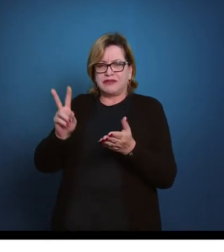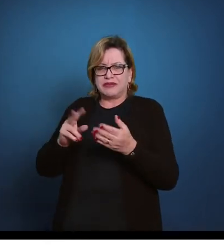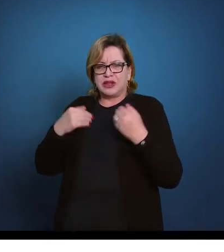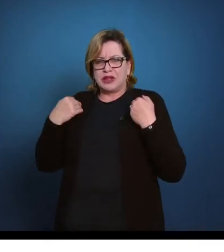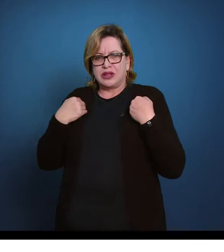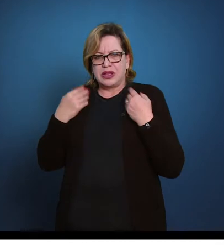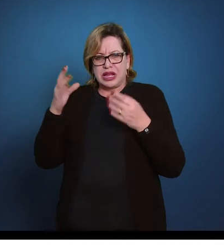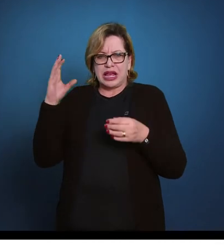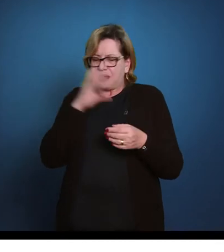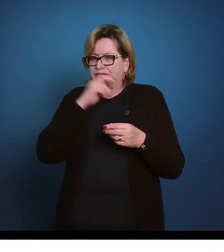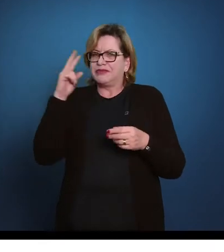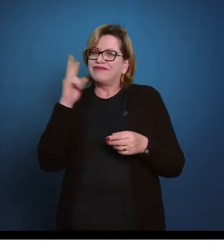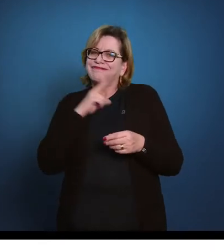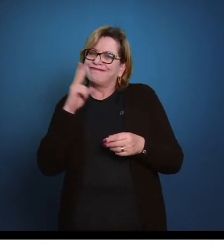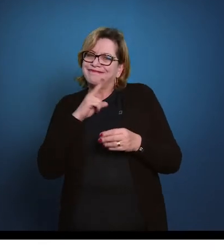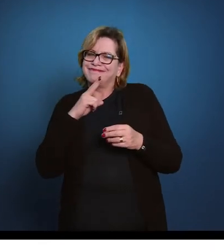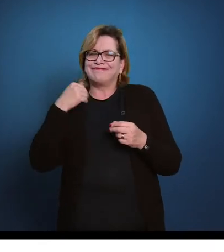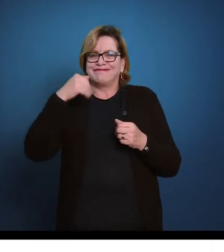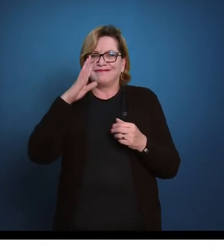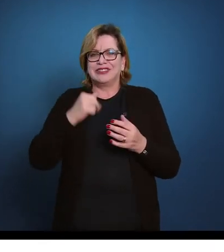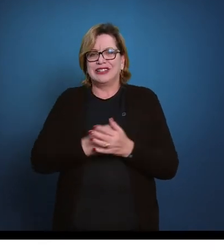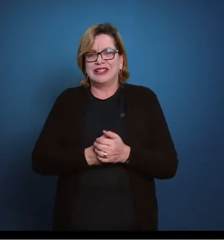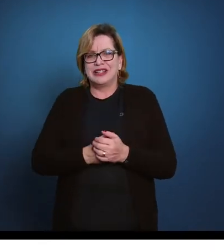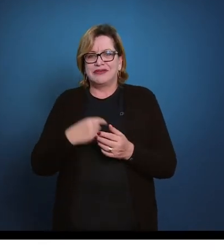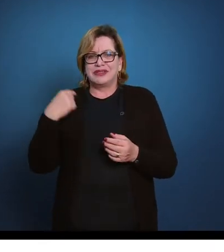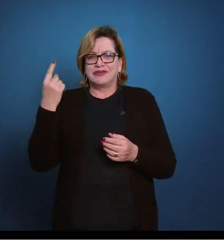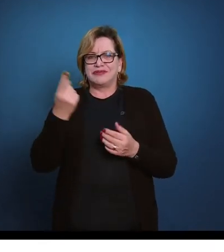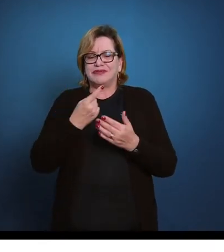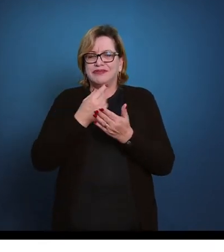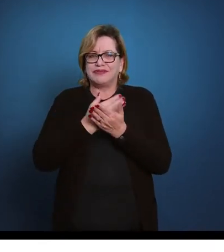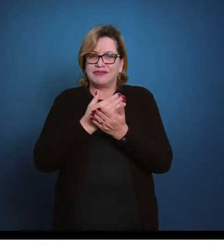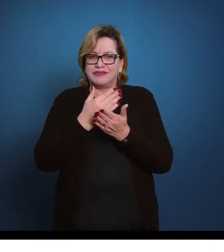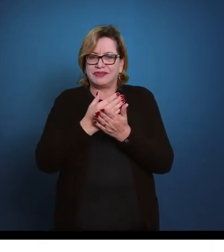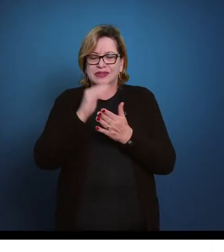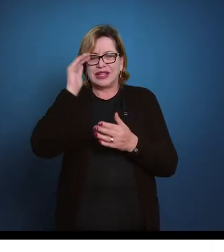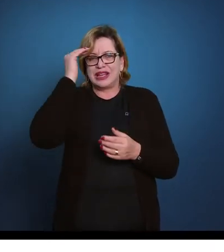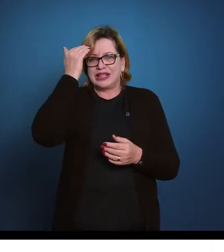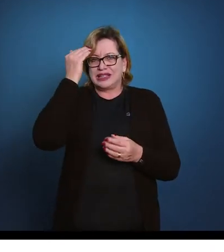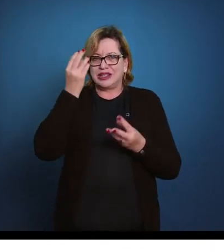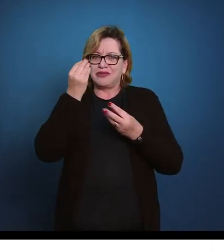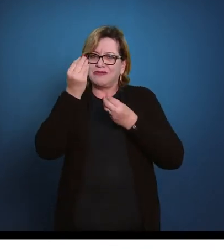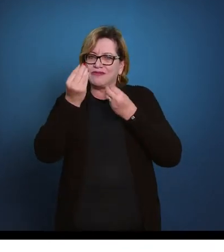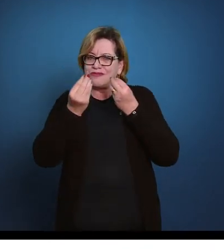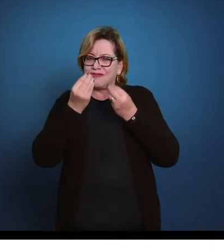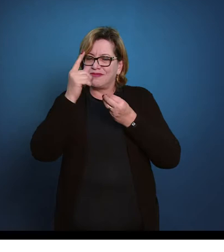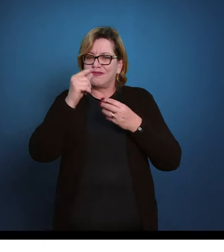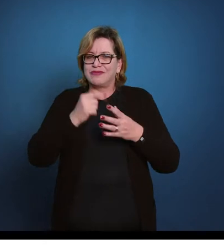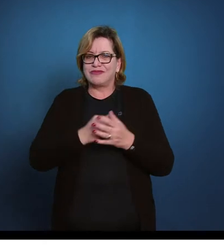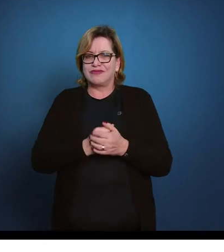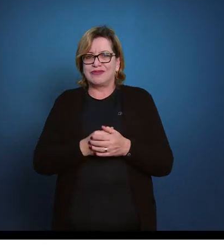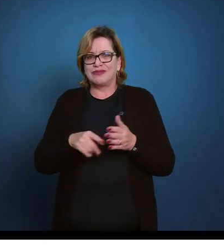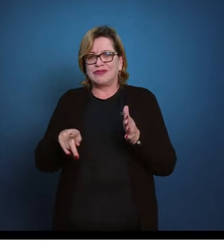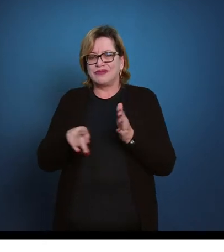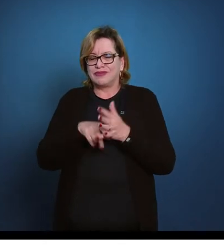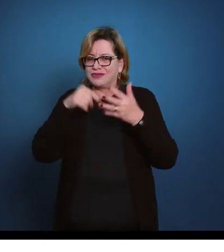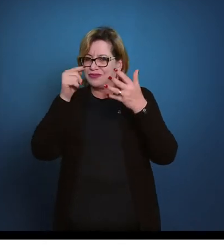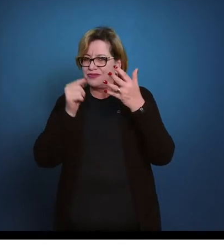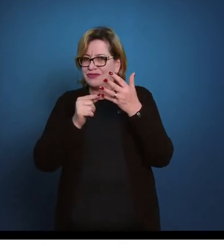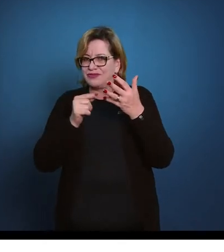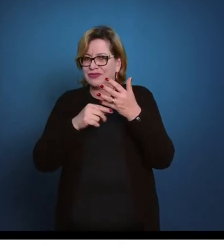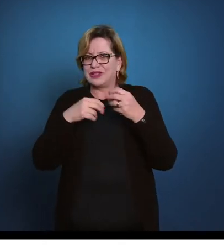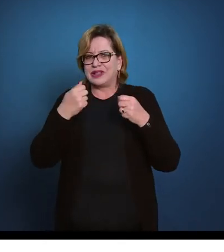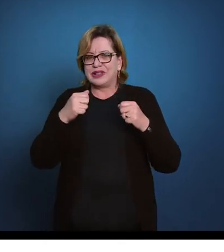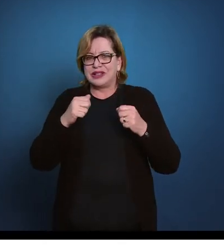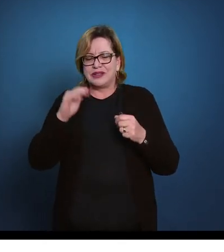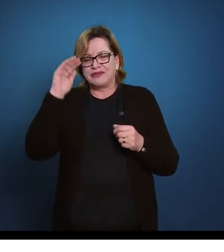com grande velocidade. Então, para a gente começar a entender a lógica da reversão, nós